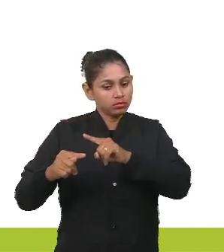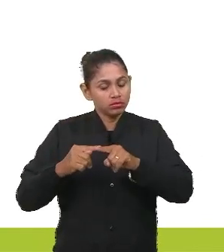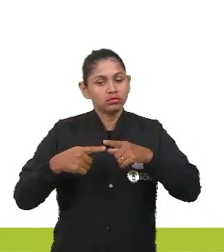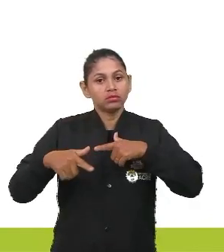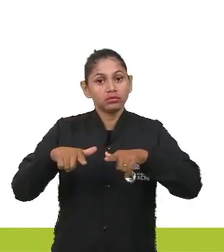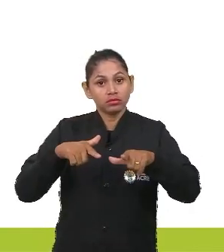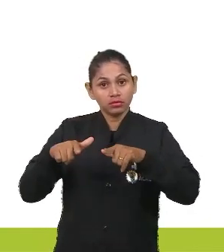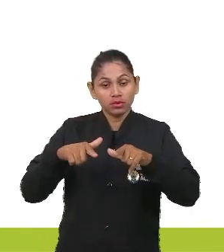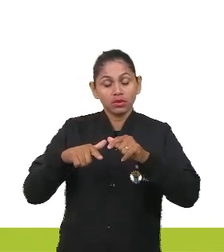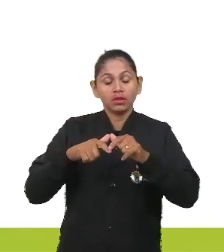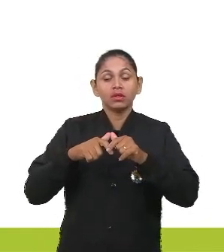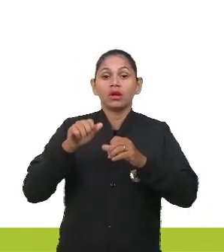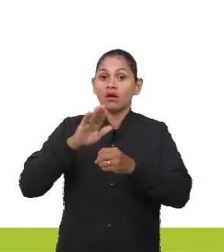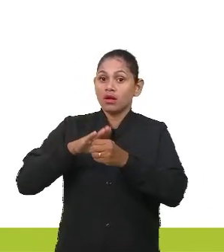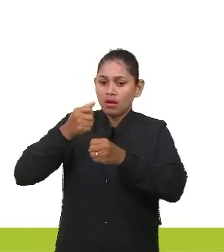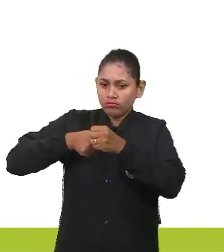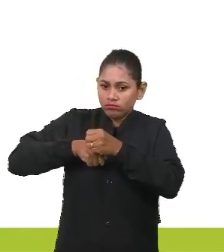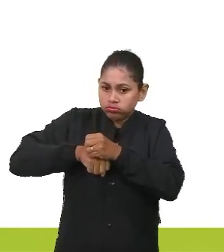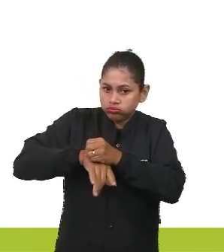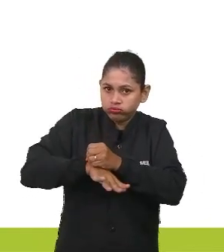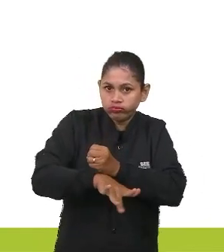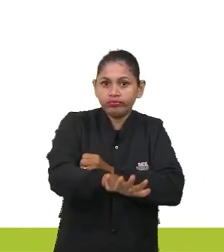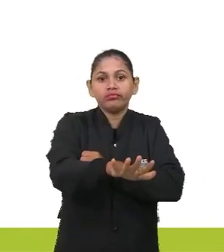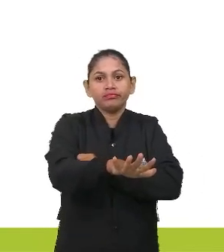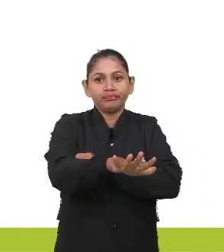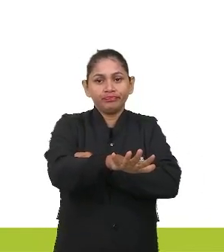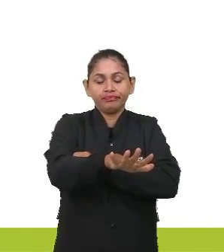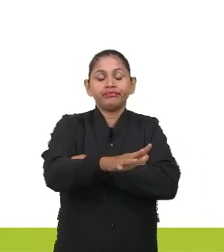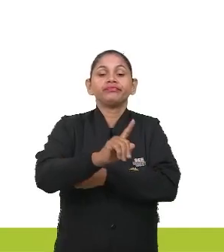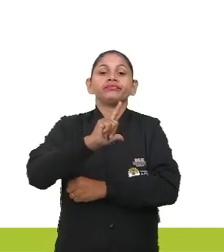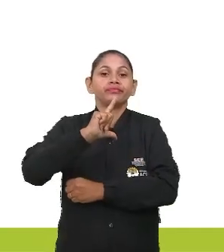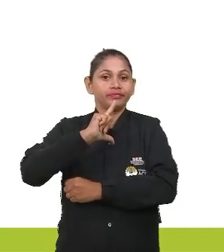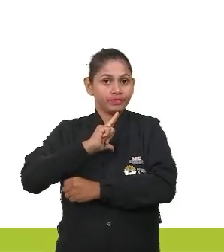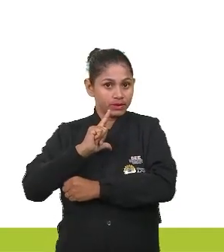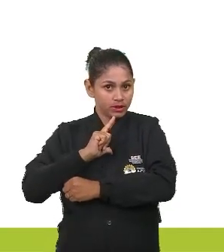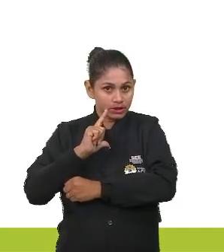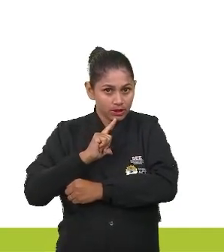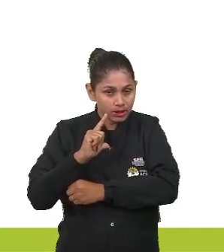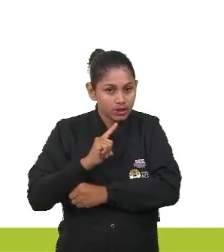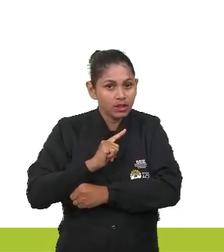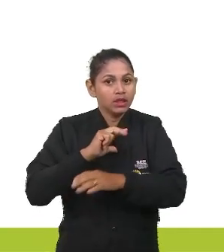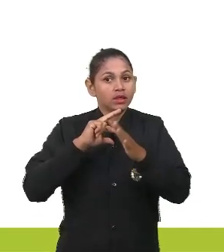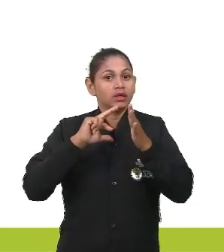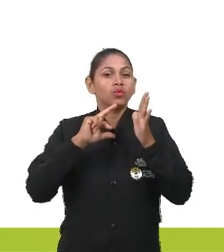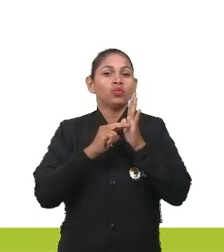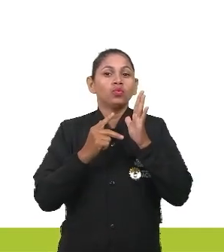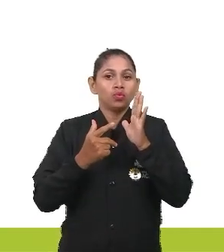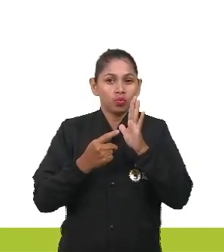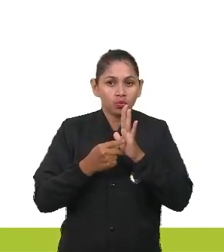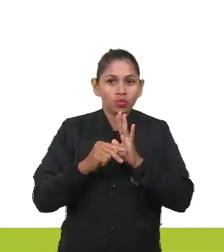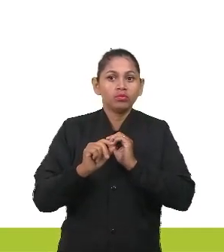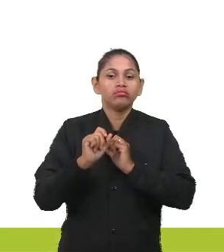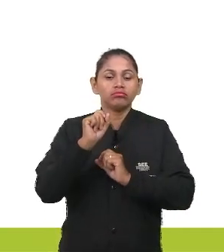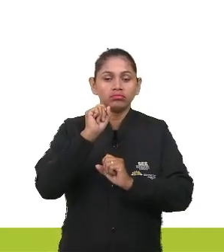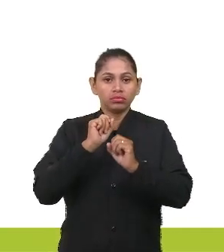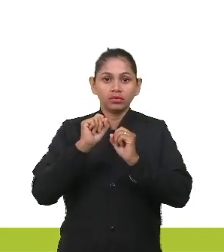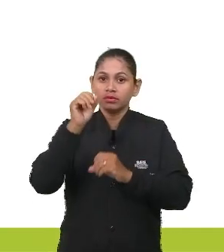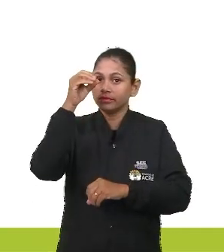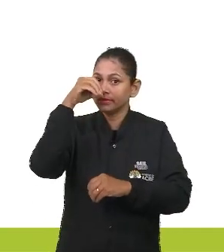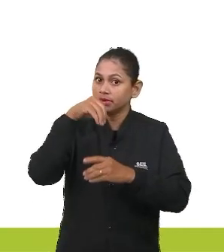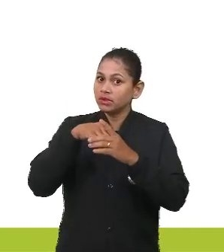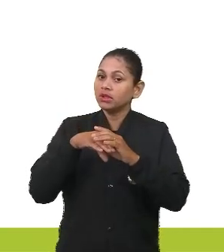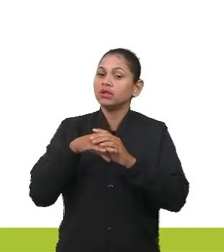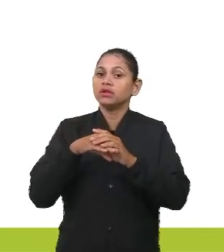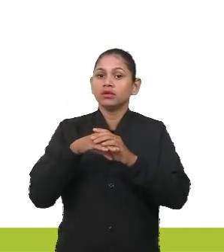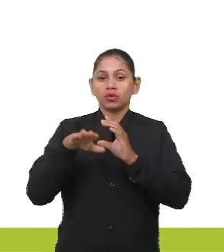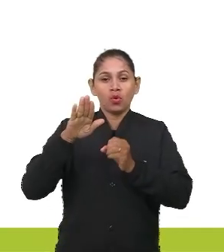esgotamento sanitário. Olha só, ele já está trazendo alguma definição aí do que que se encaixa dentro de saneamento